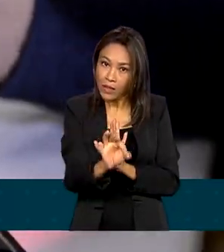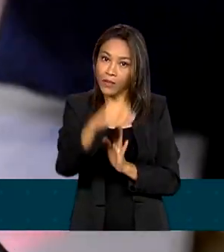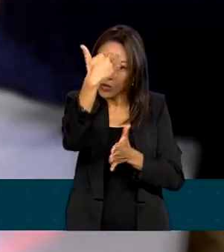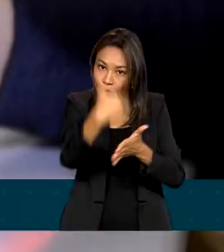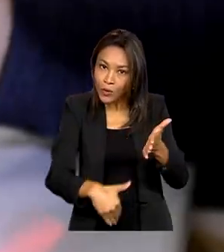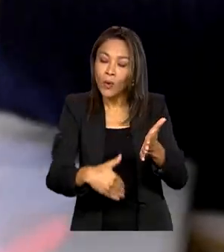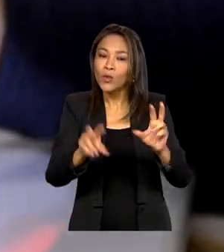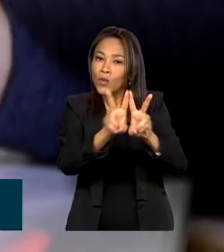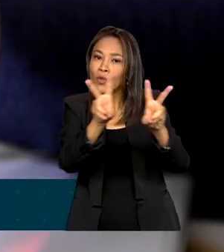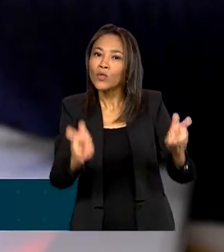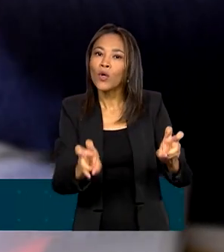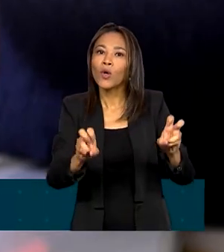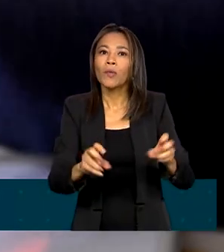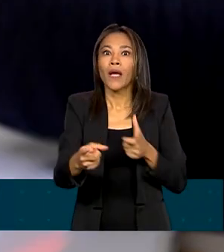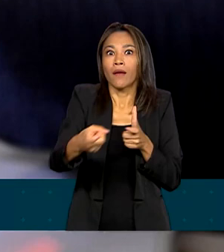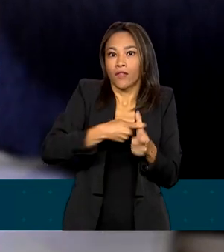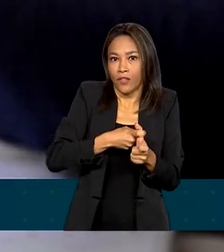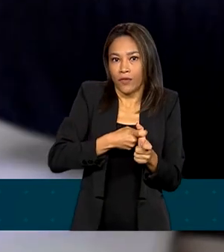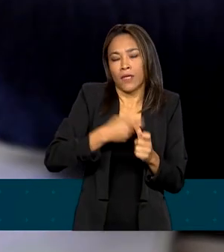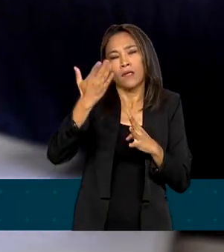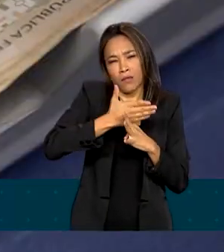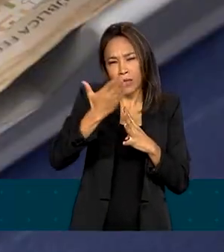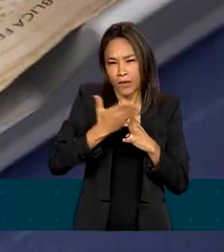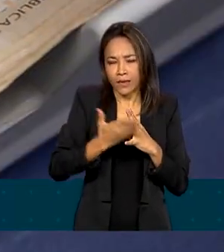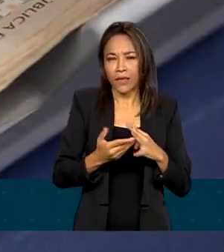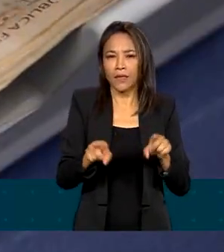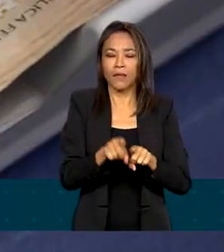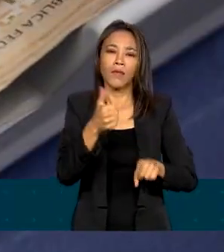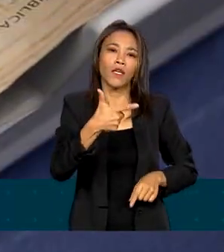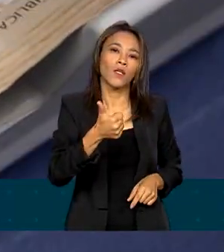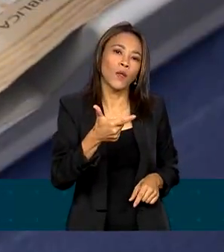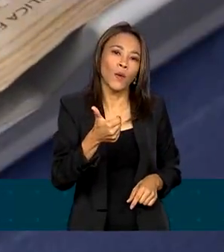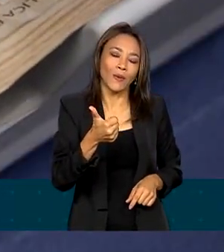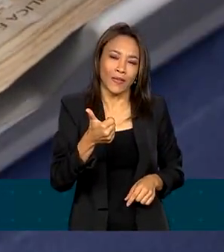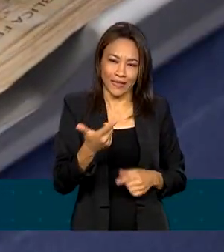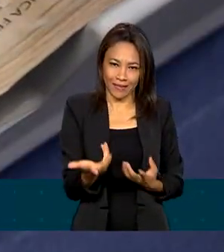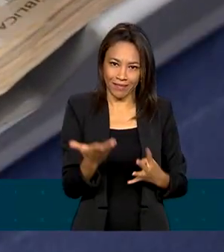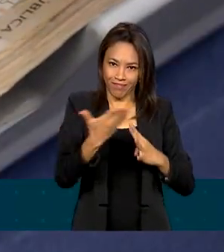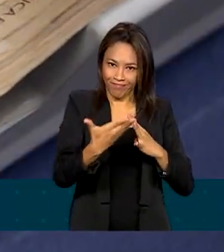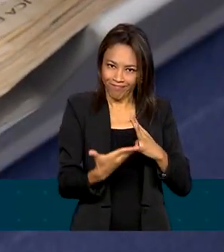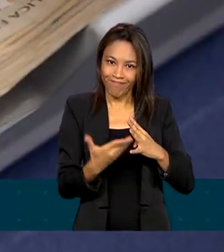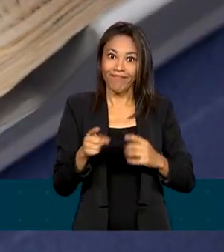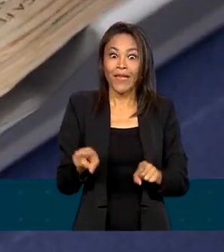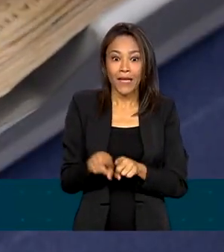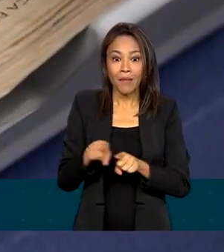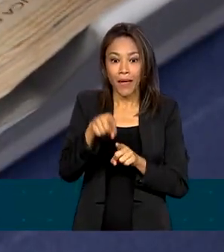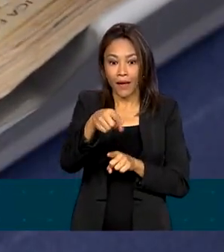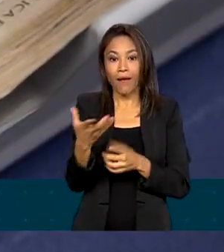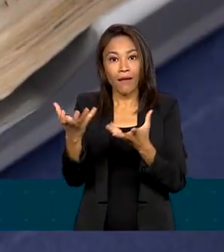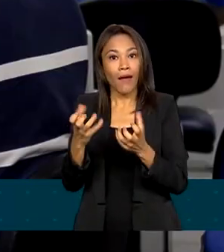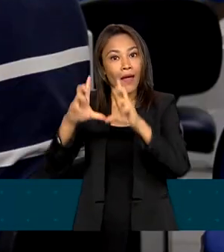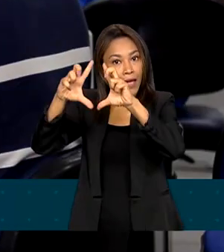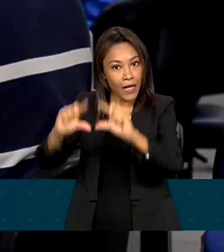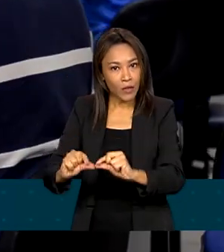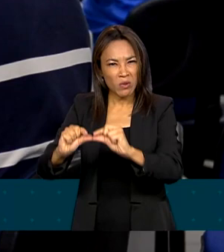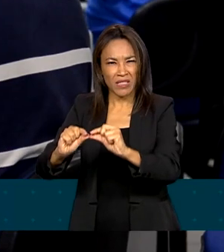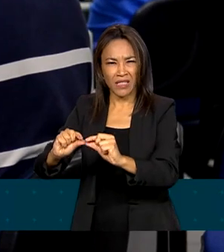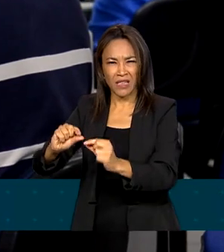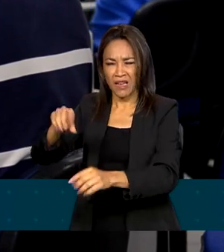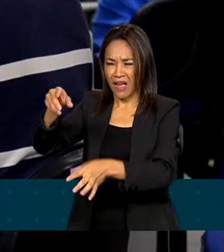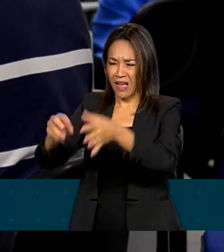da dívida tributária e parcela em 12 vezes o valor final. A Receita também quer reduzir os processos